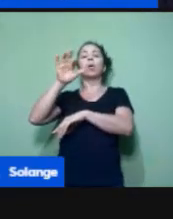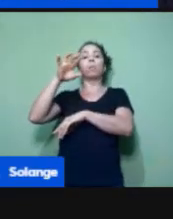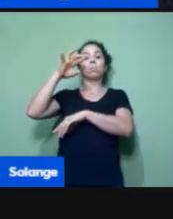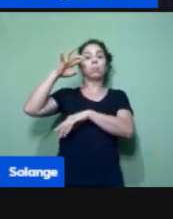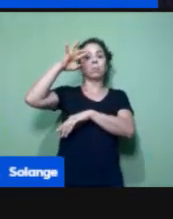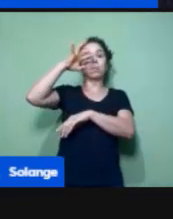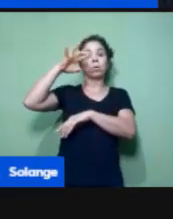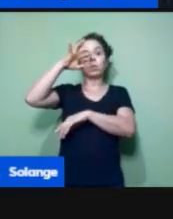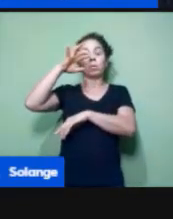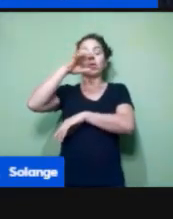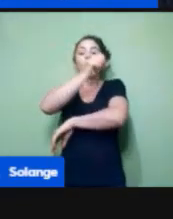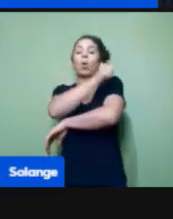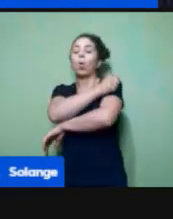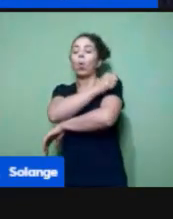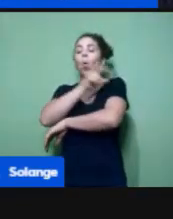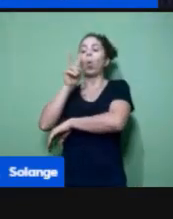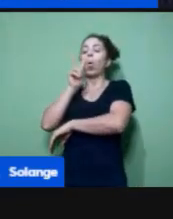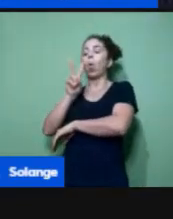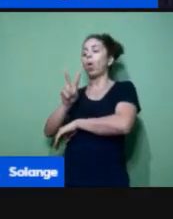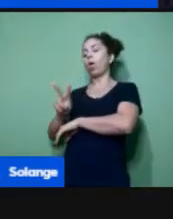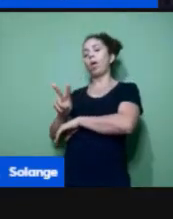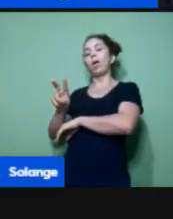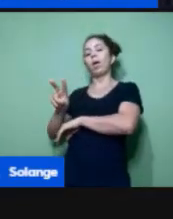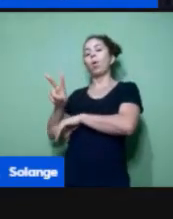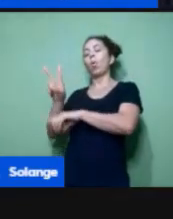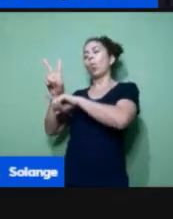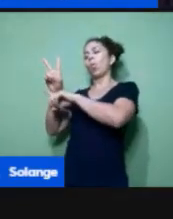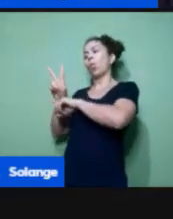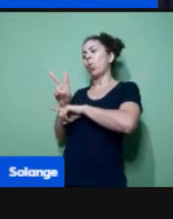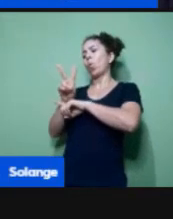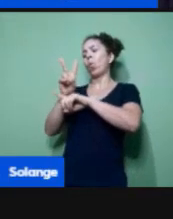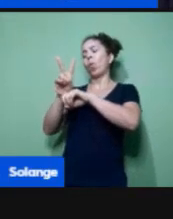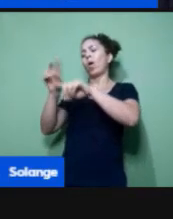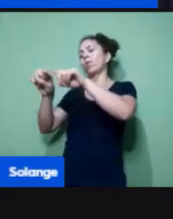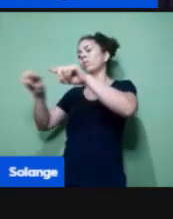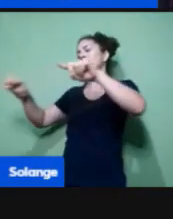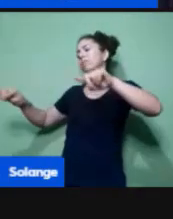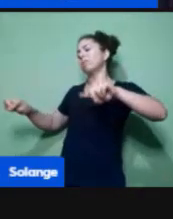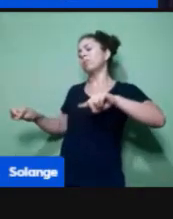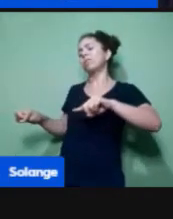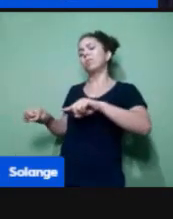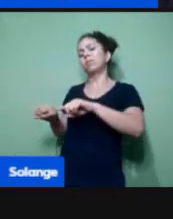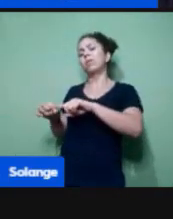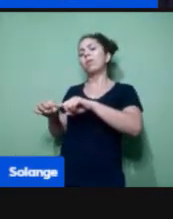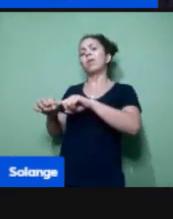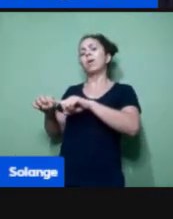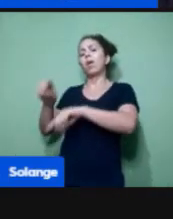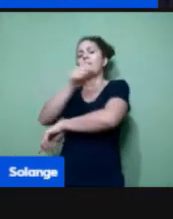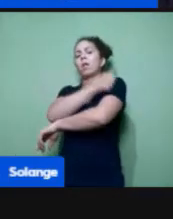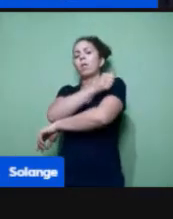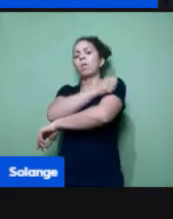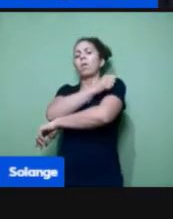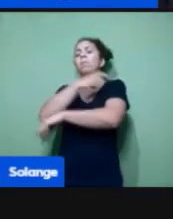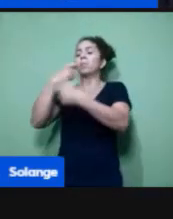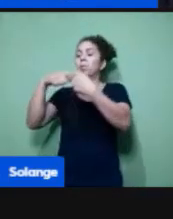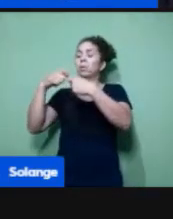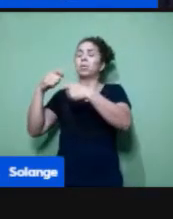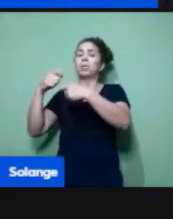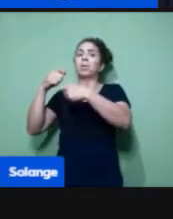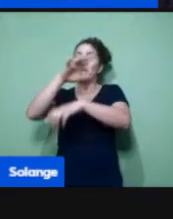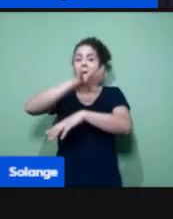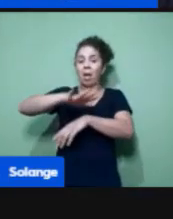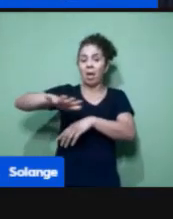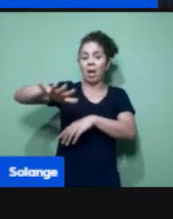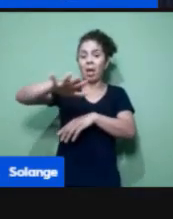para ficar ali olhando seus alunos, às vezes, você precisa se deslocar, o espaço da escola é muito grande,